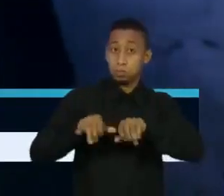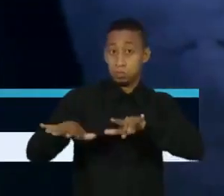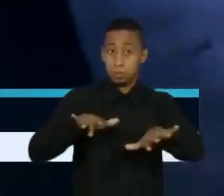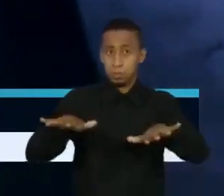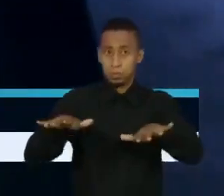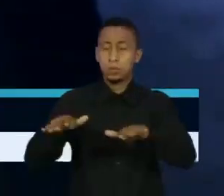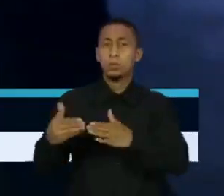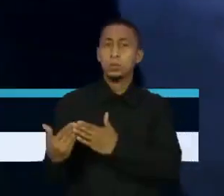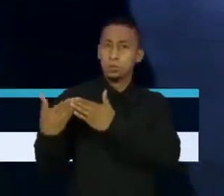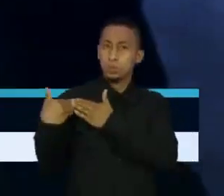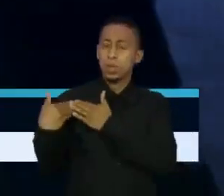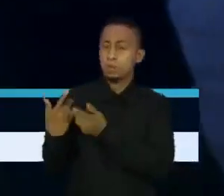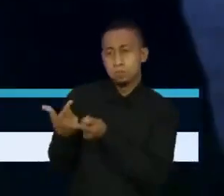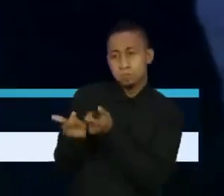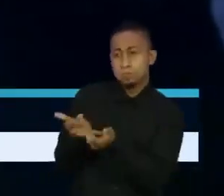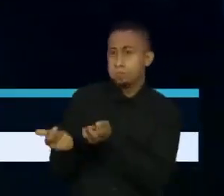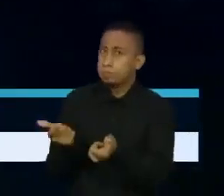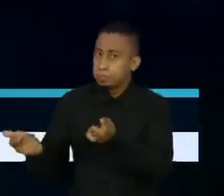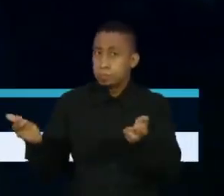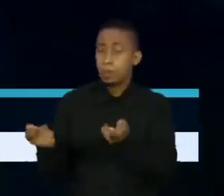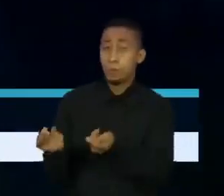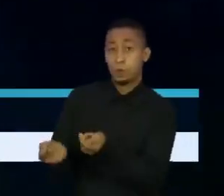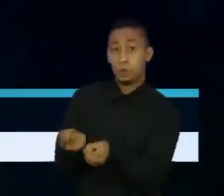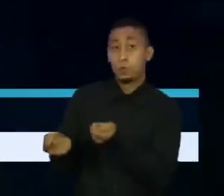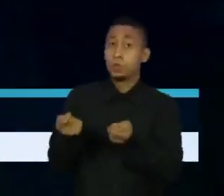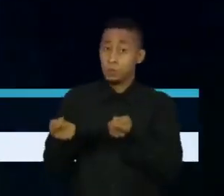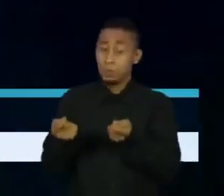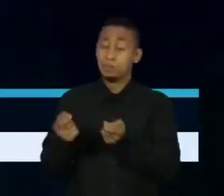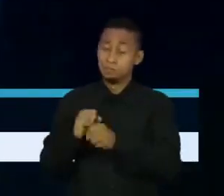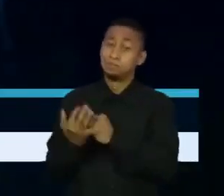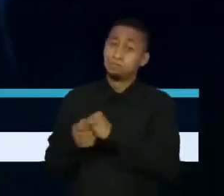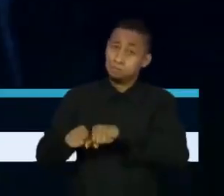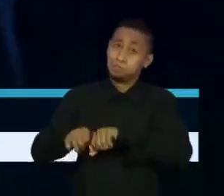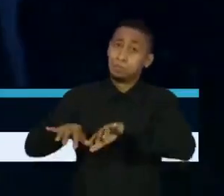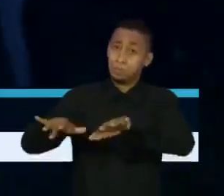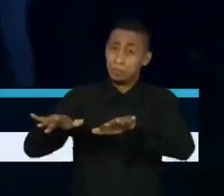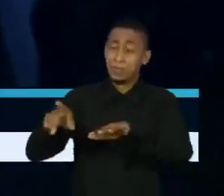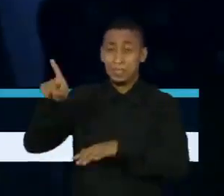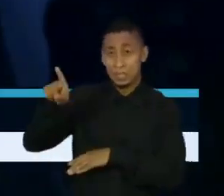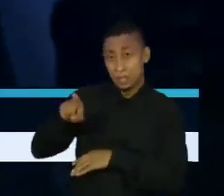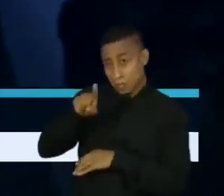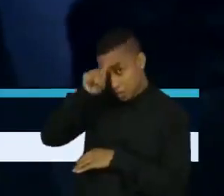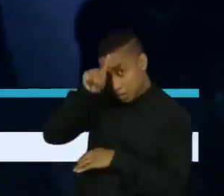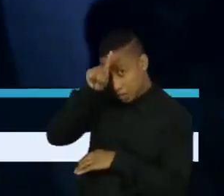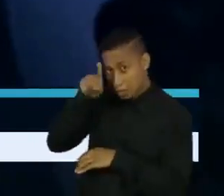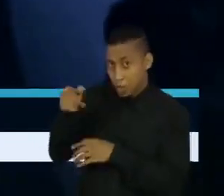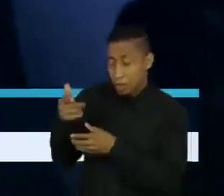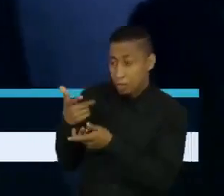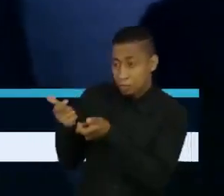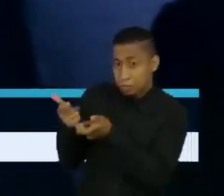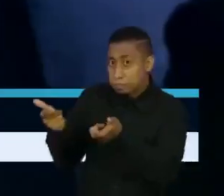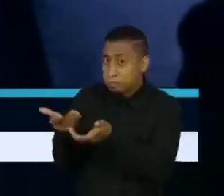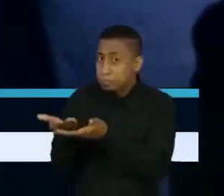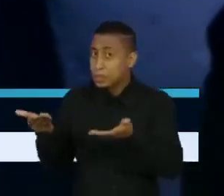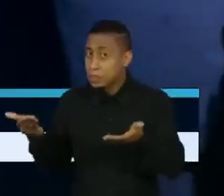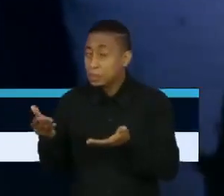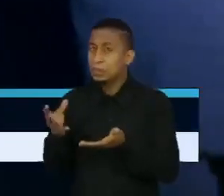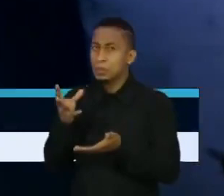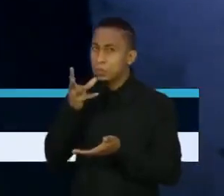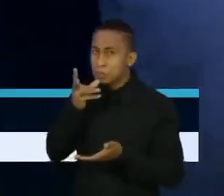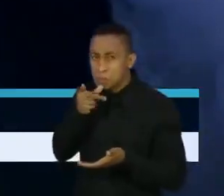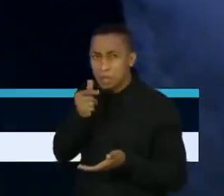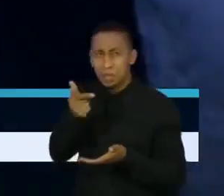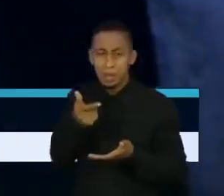concentram na vacinação em massa para conter a atual onda da covid-19. O andamento da imunização no bloco europeu recebeu